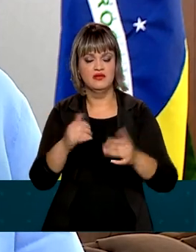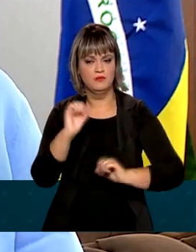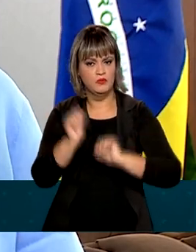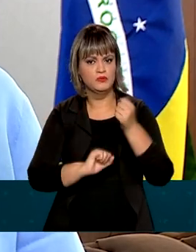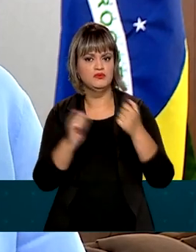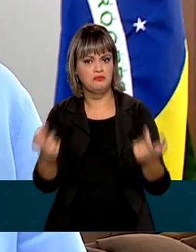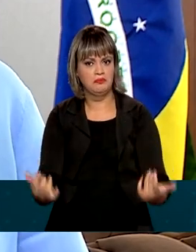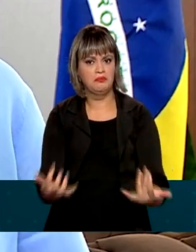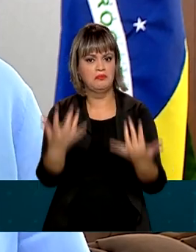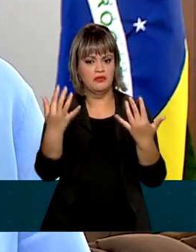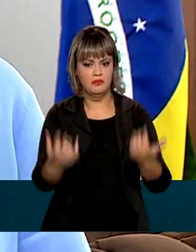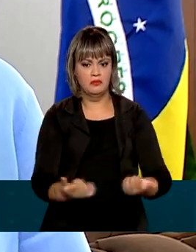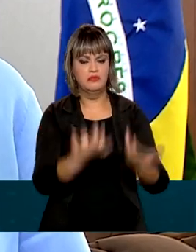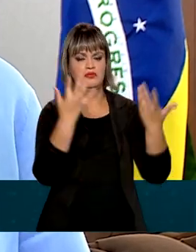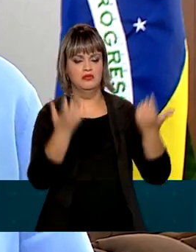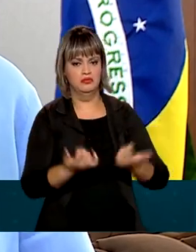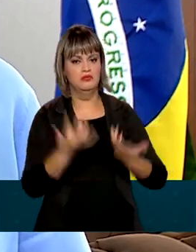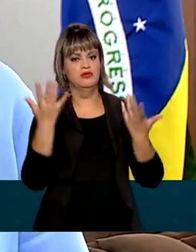produtividade.